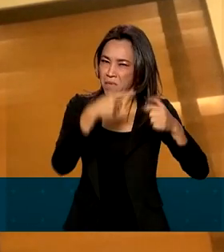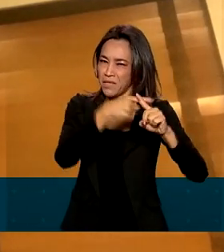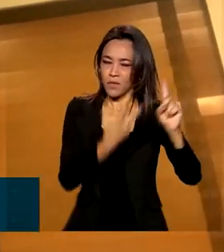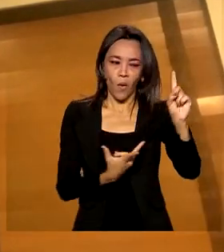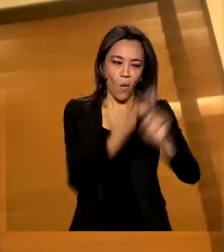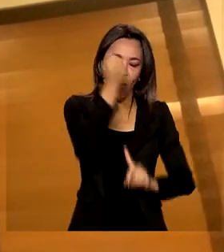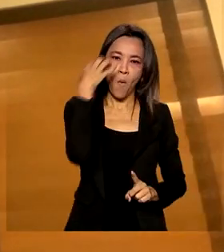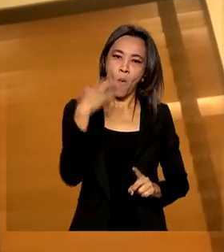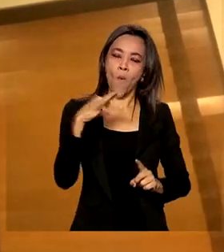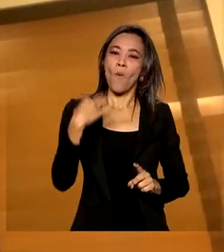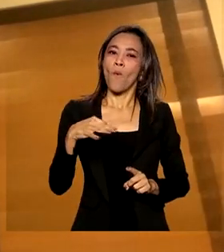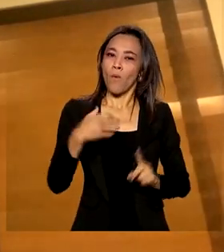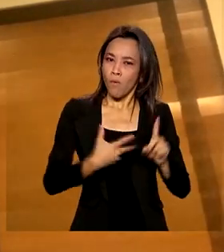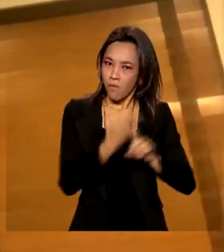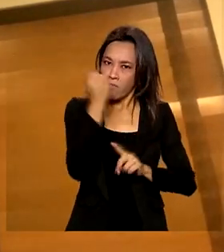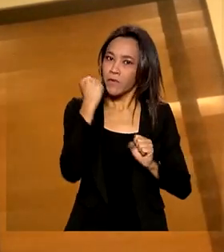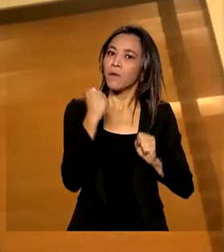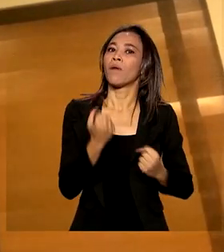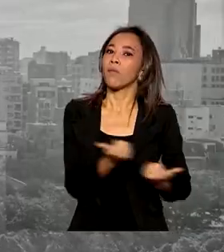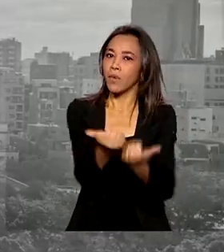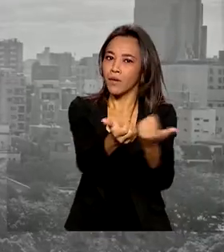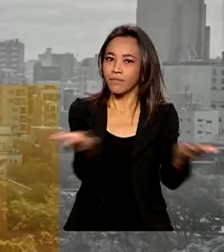os pequenos negócios no nosso país.